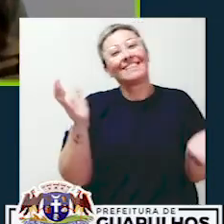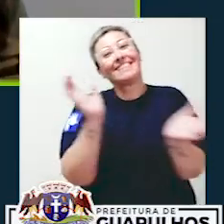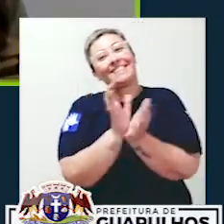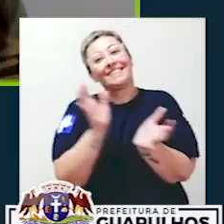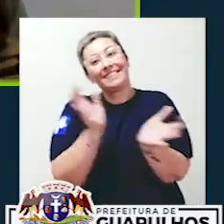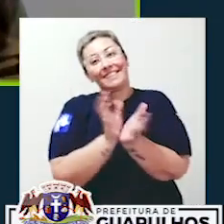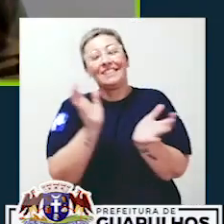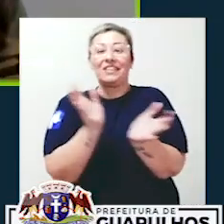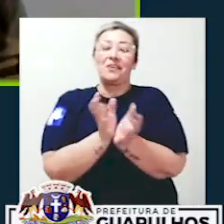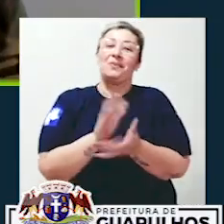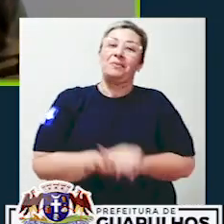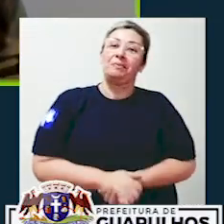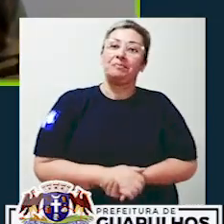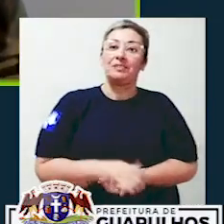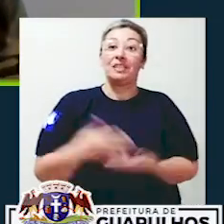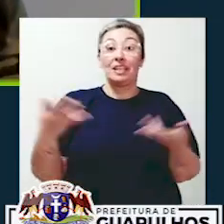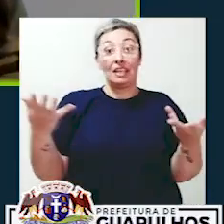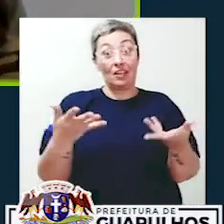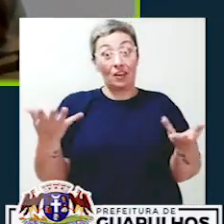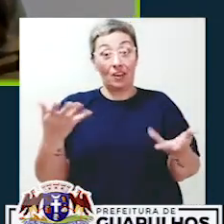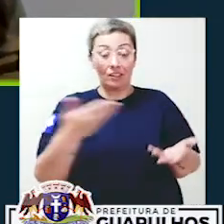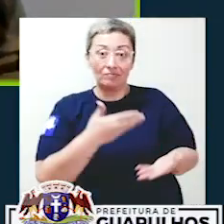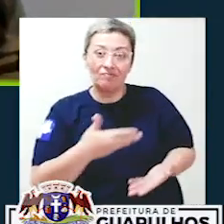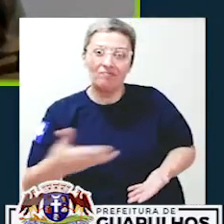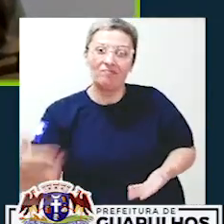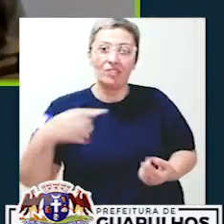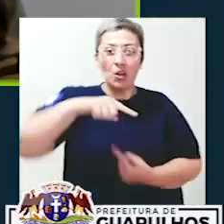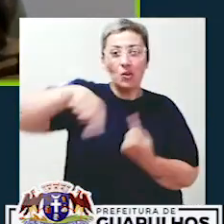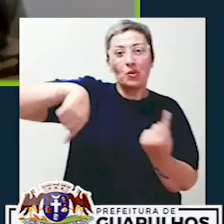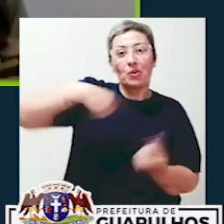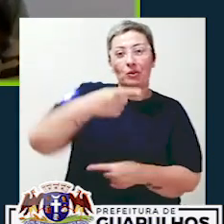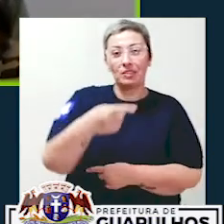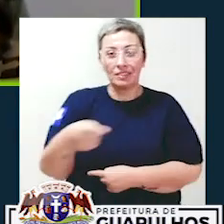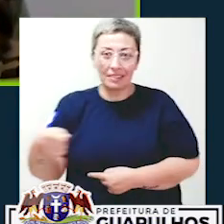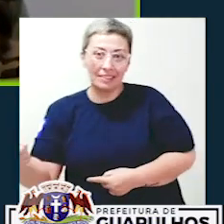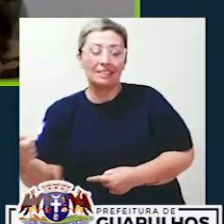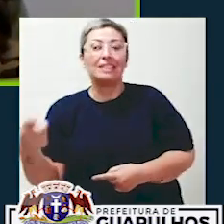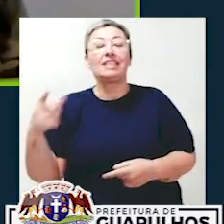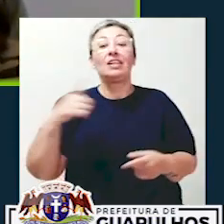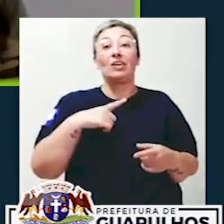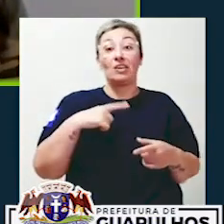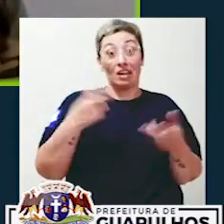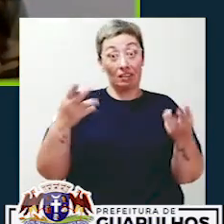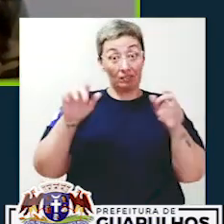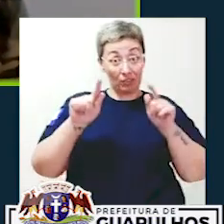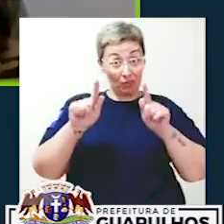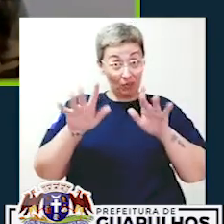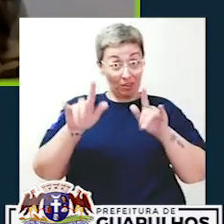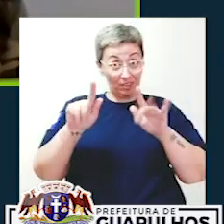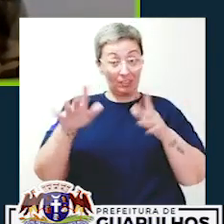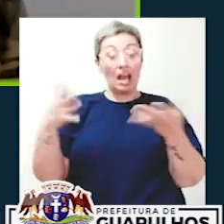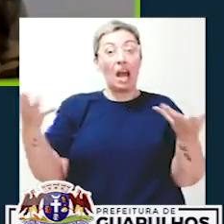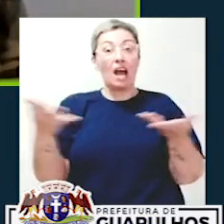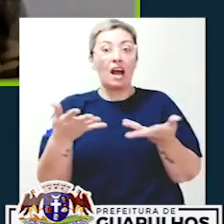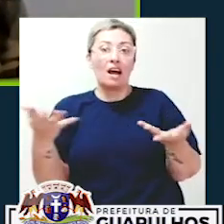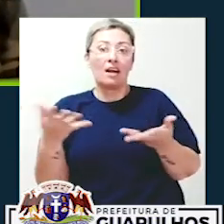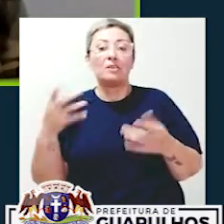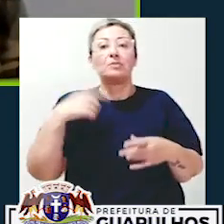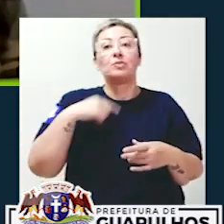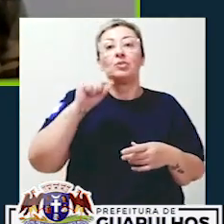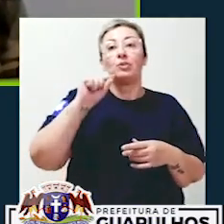Salve, galera! A gente tá começando mais um Giro da Semana em Guarulhos.